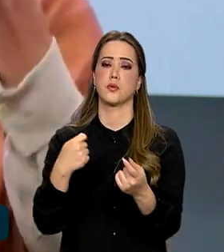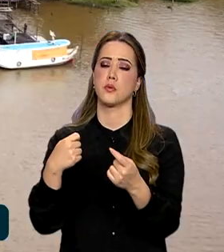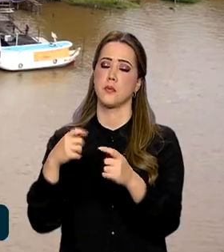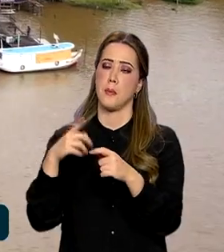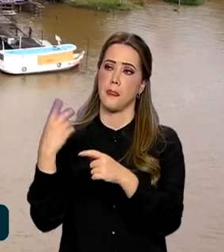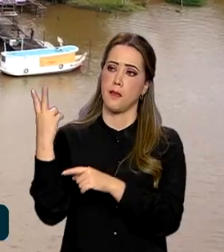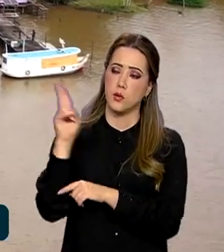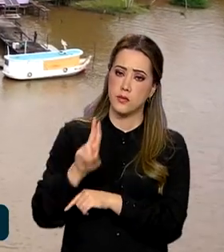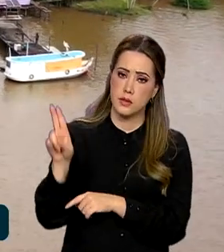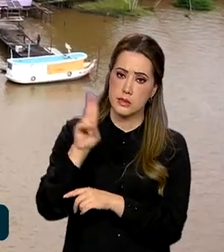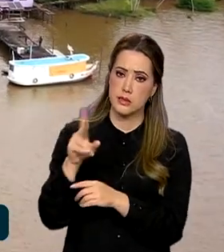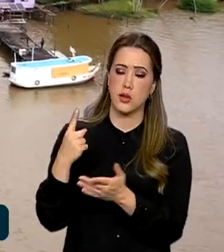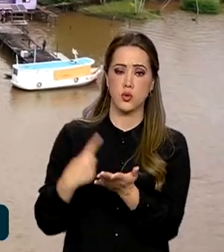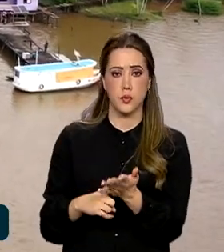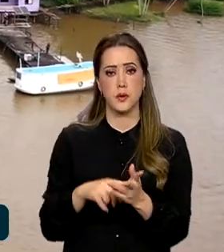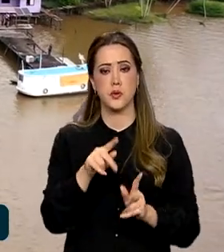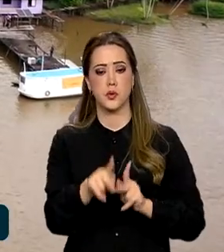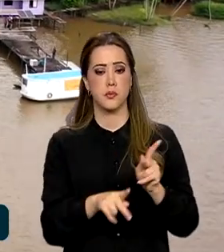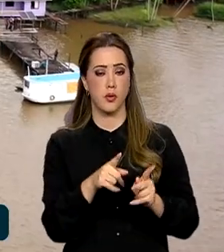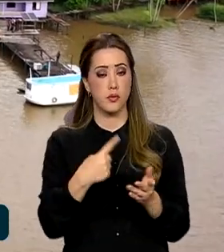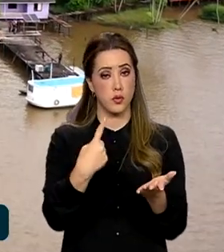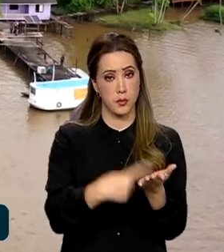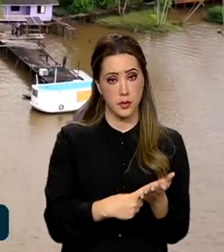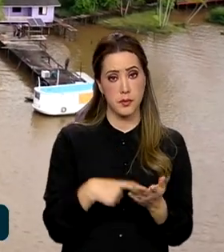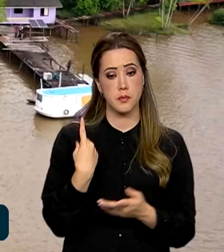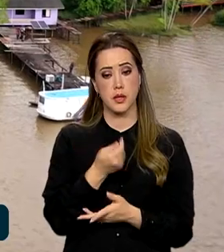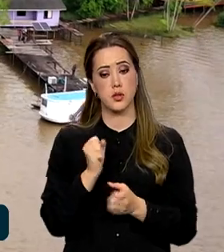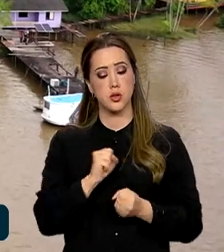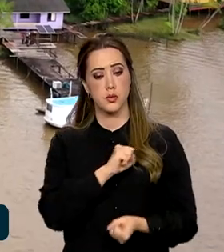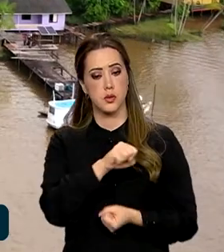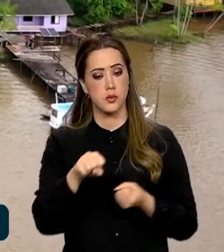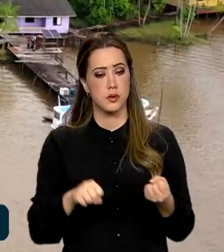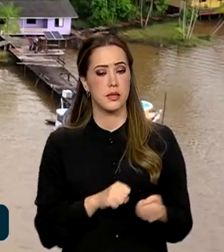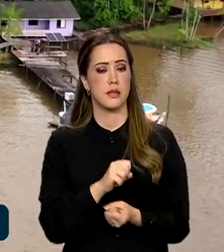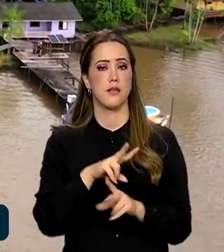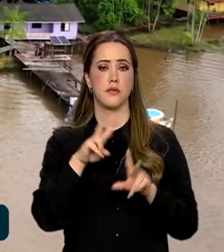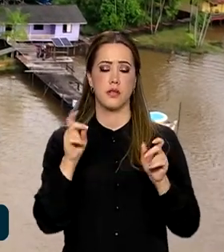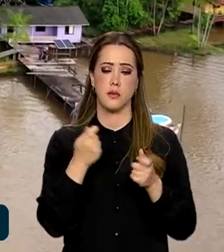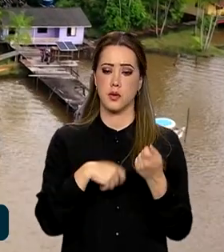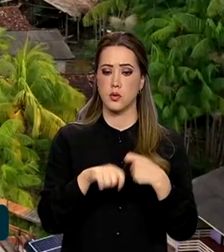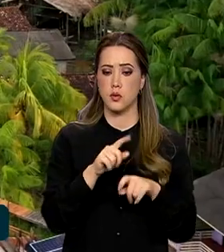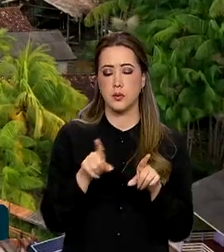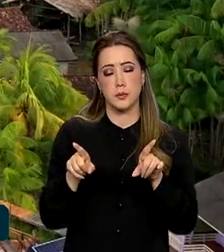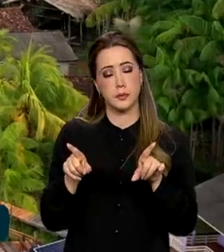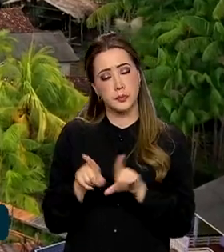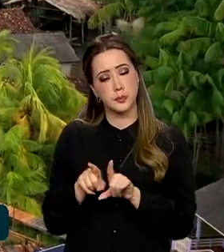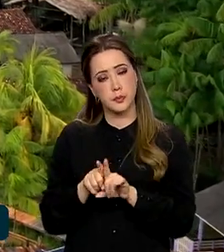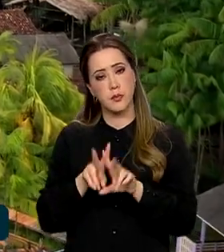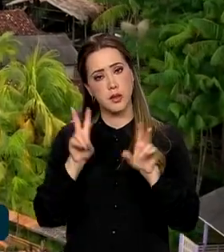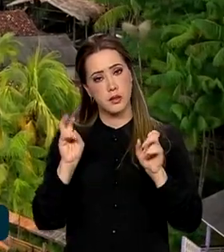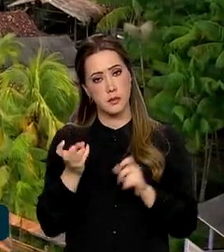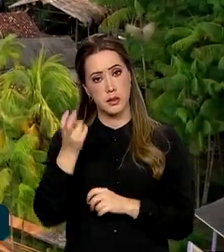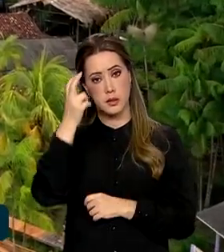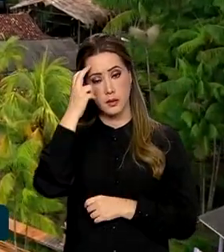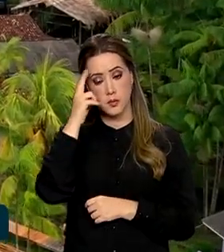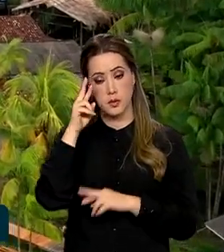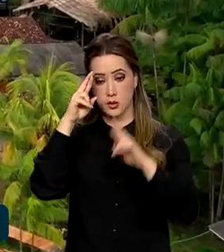ser sustentável, não apenas do ponto de vista econômico, social, mas também cultural,